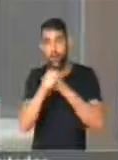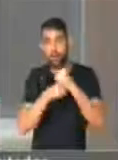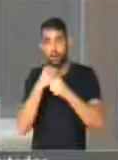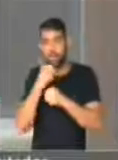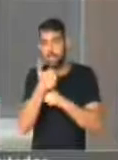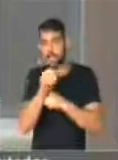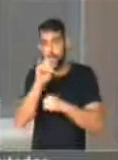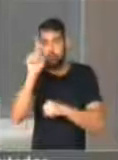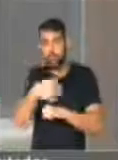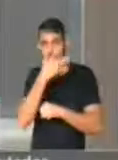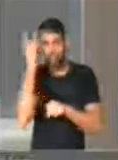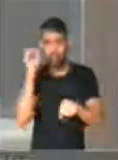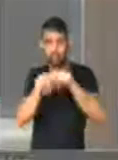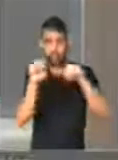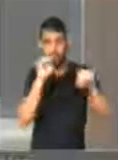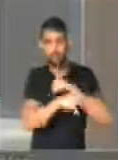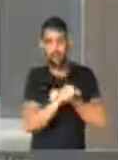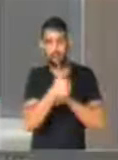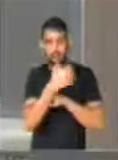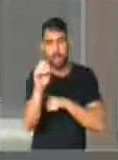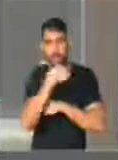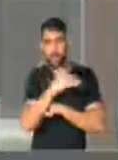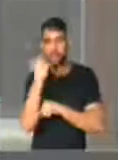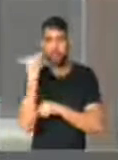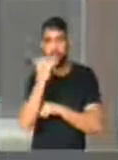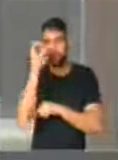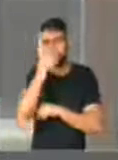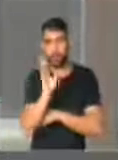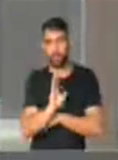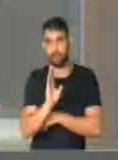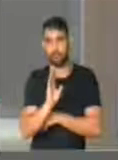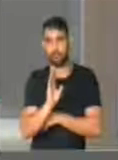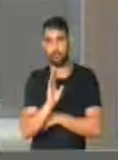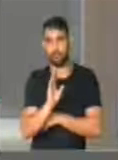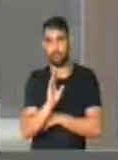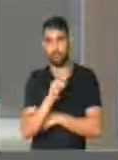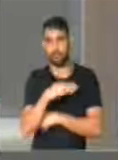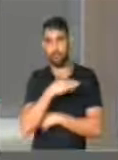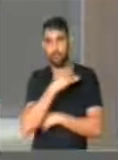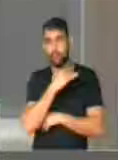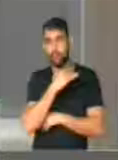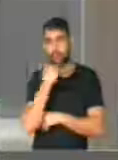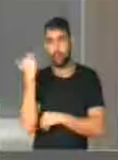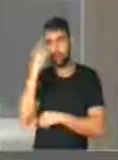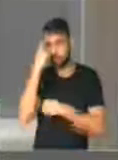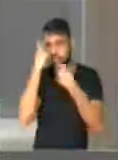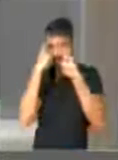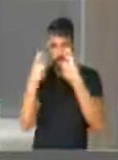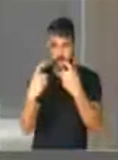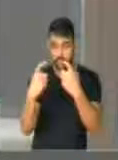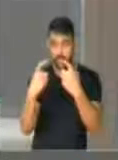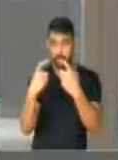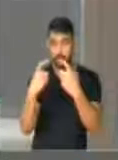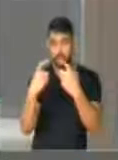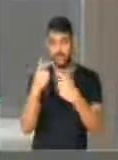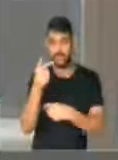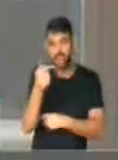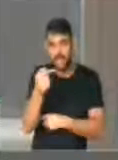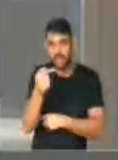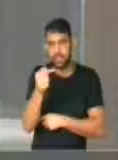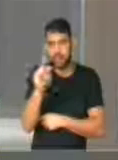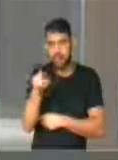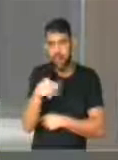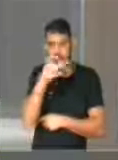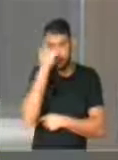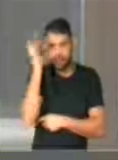mais de cada 10 mortos no Brasil, por morte violenta, 7